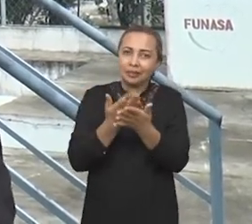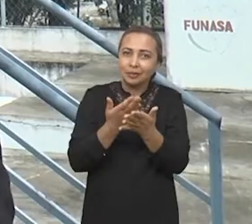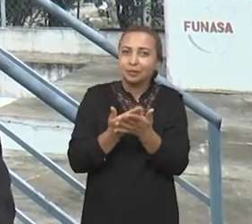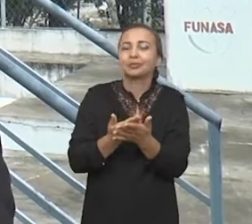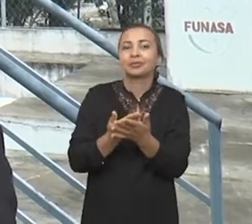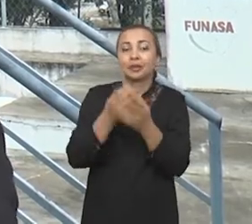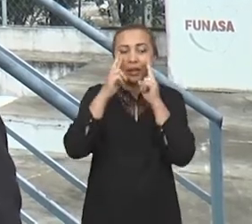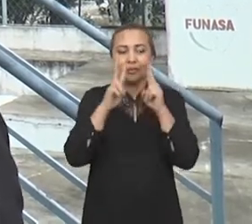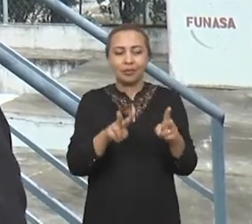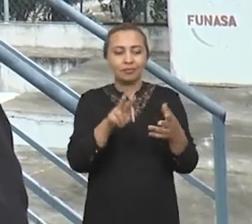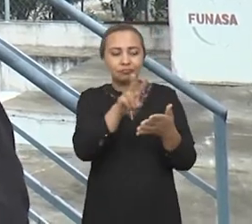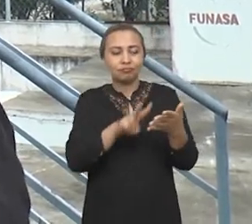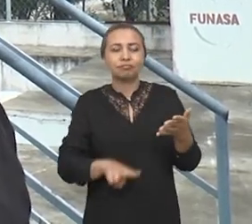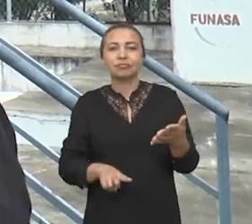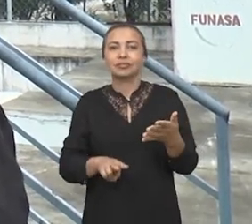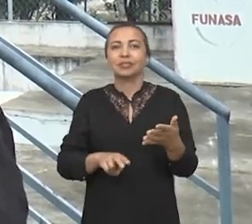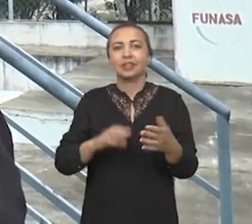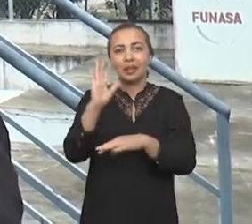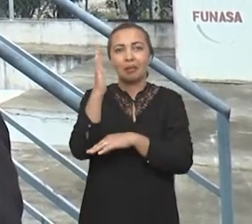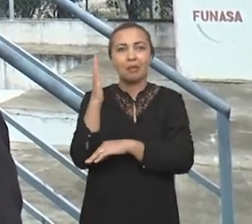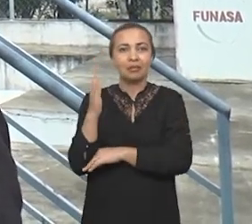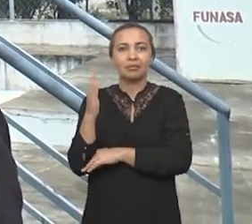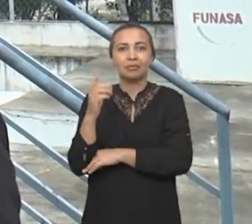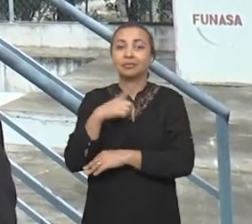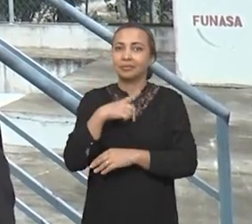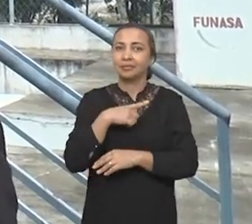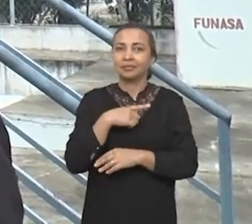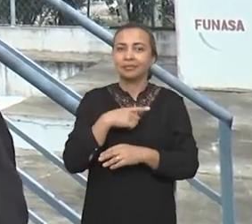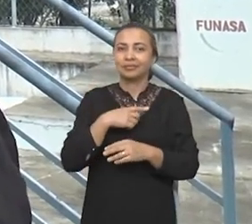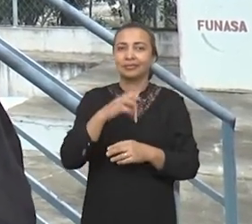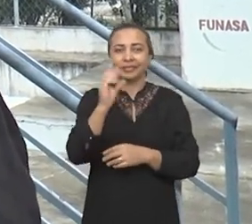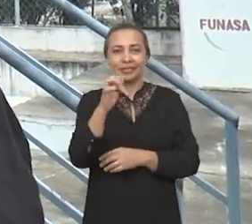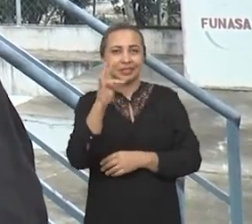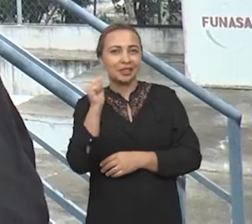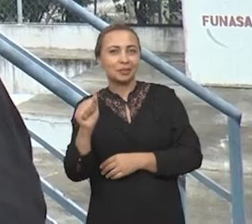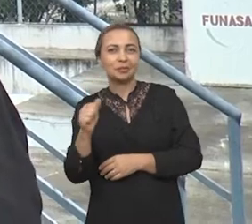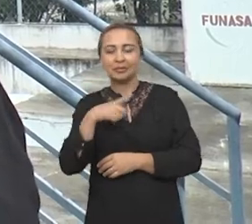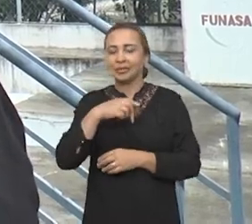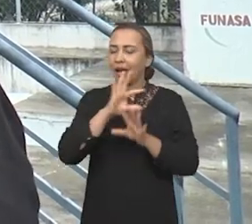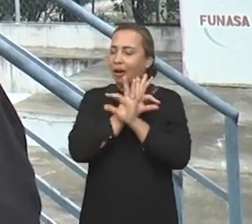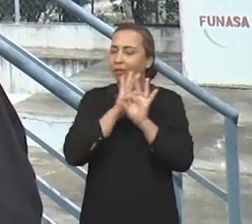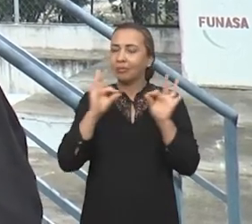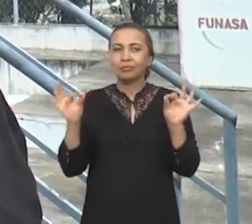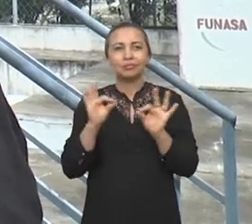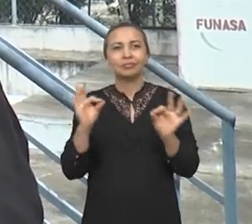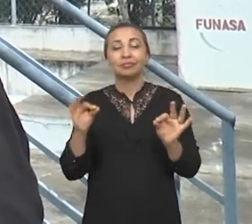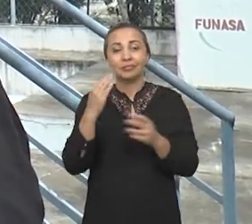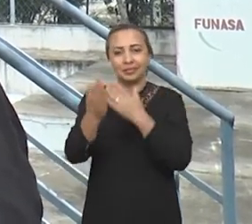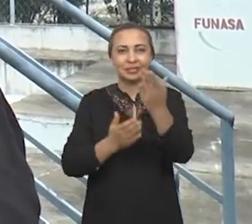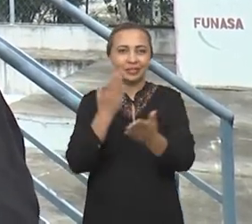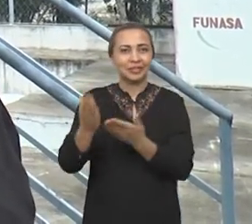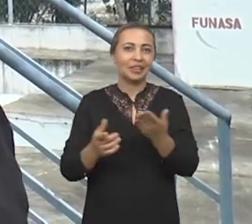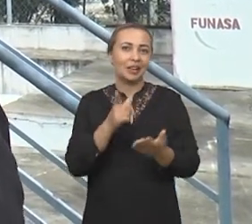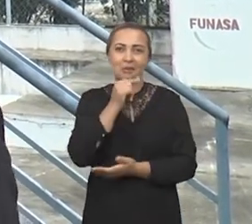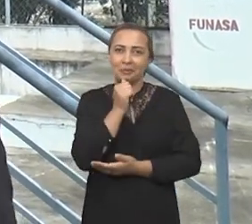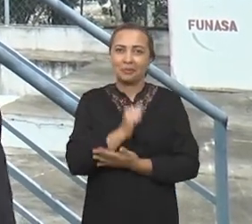tratabilidade e verificamos que a juremã preta, por ter esse teor de tanino, tem uma excelente capacidade de tratar